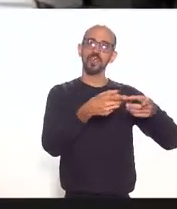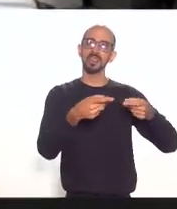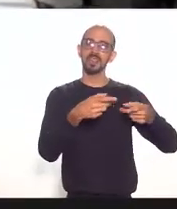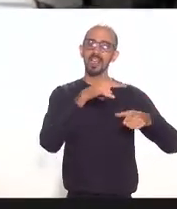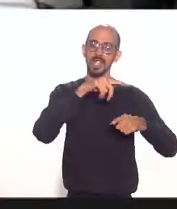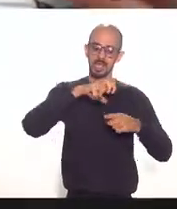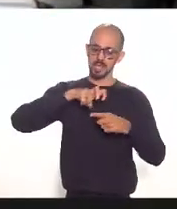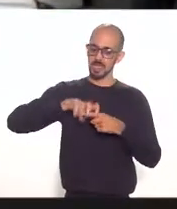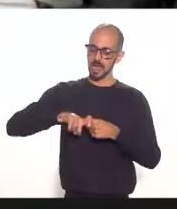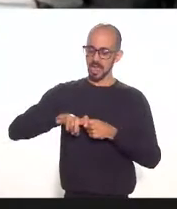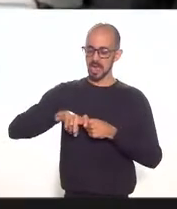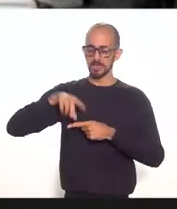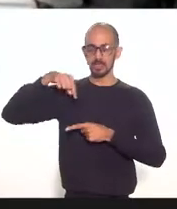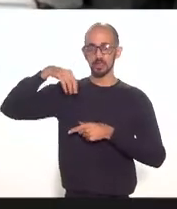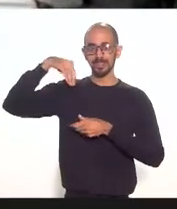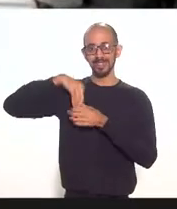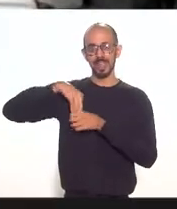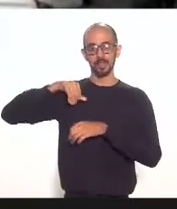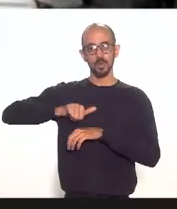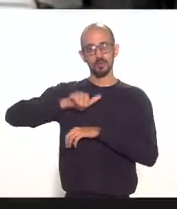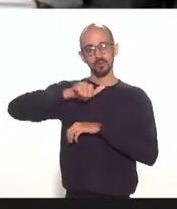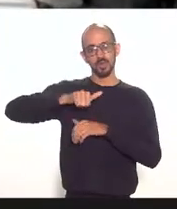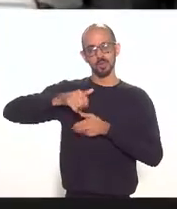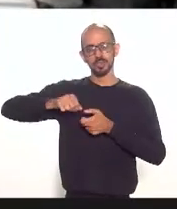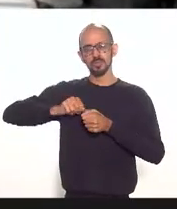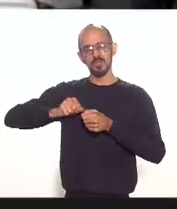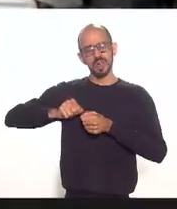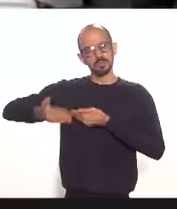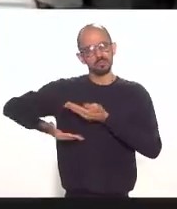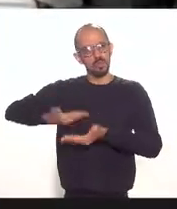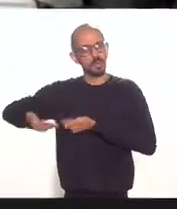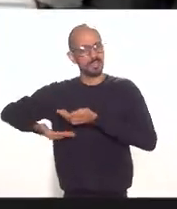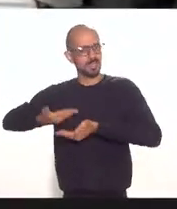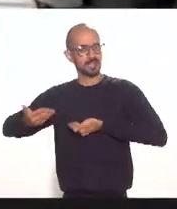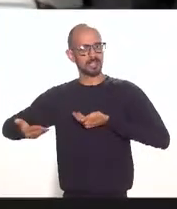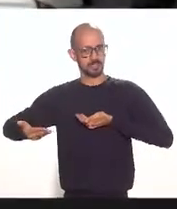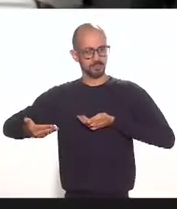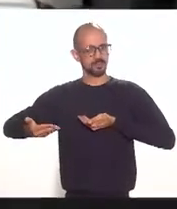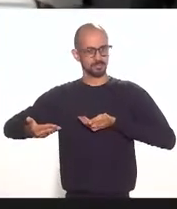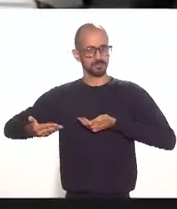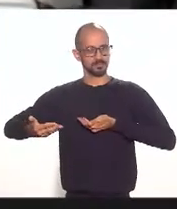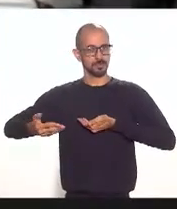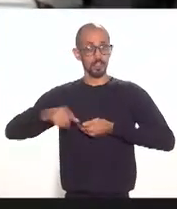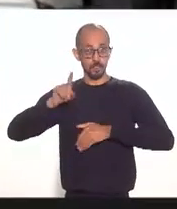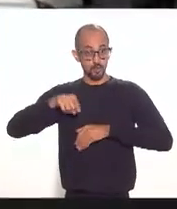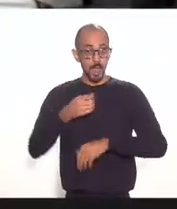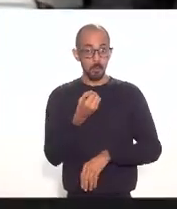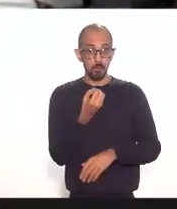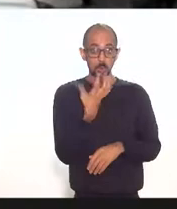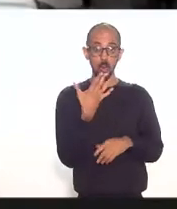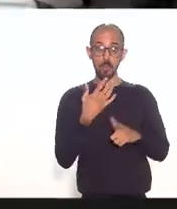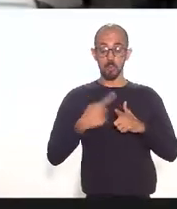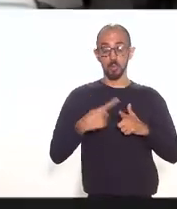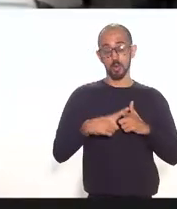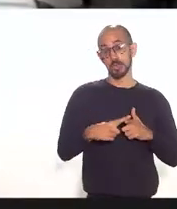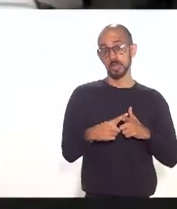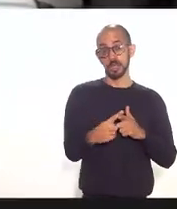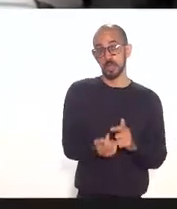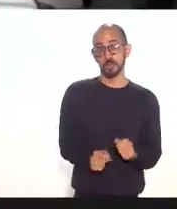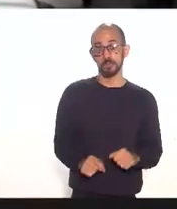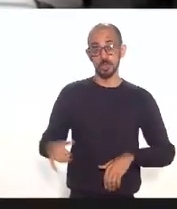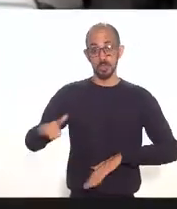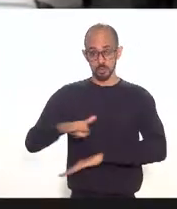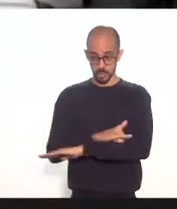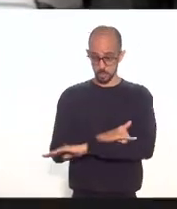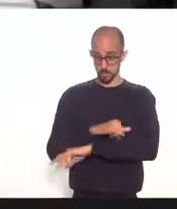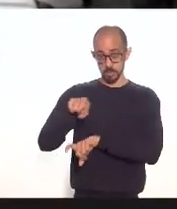daquele voo elas operam de forma de uma parceria comercial e isso é bom porque hoje os aeroportos regionais do estado